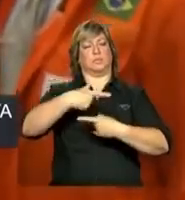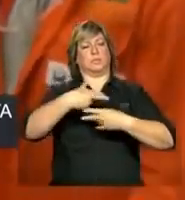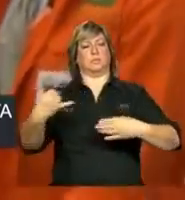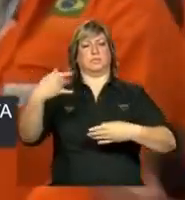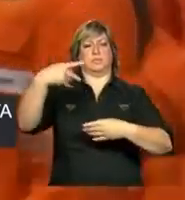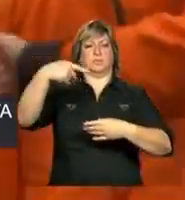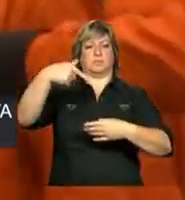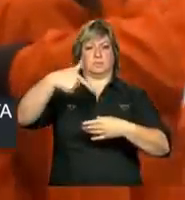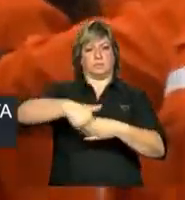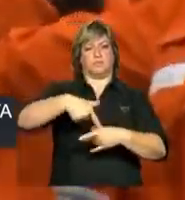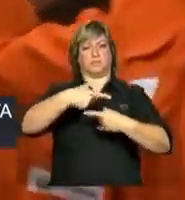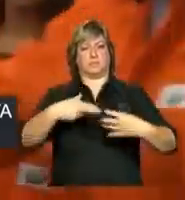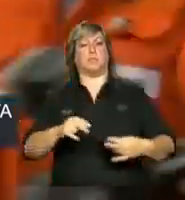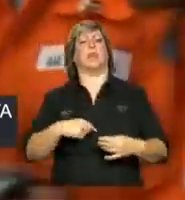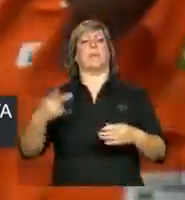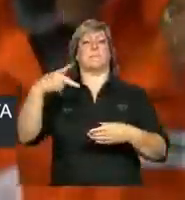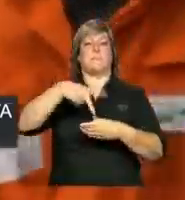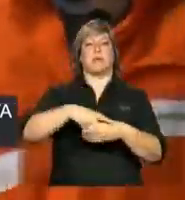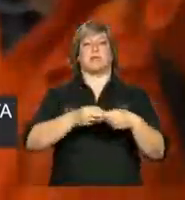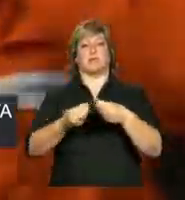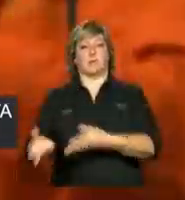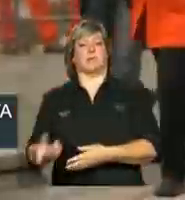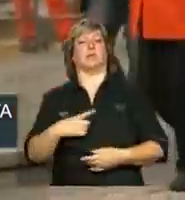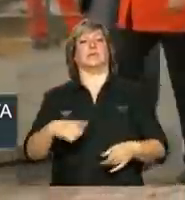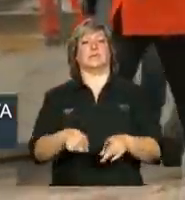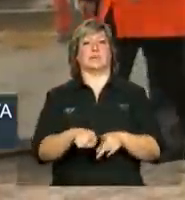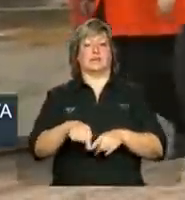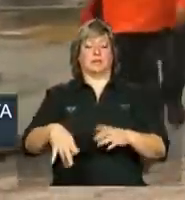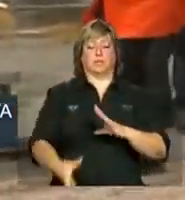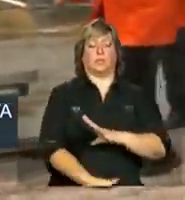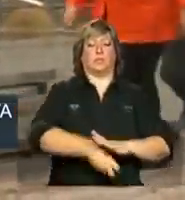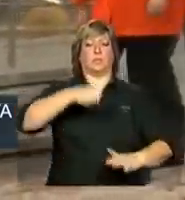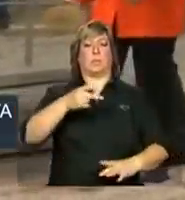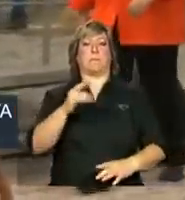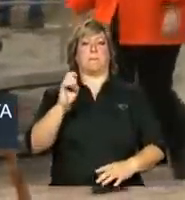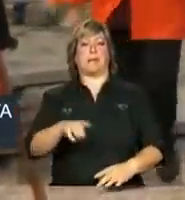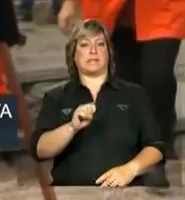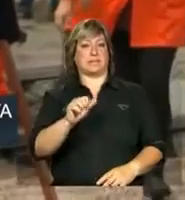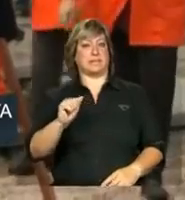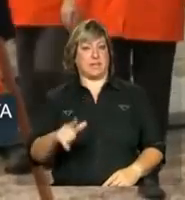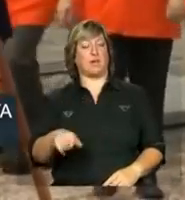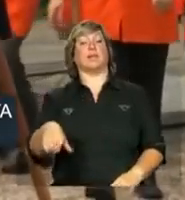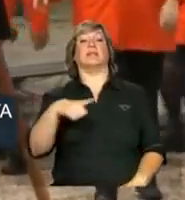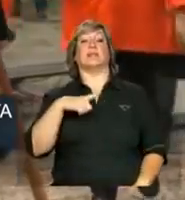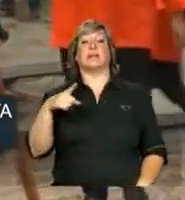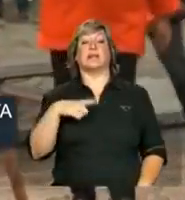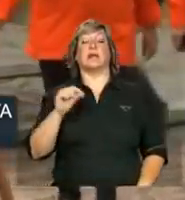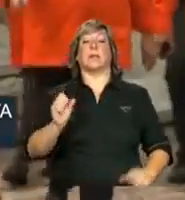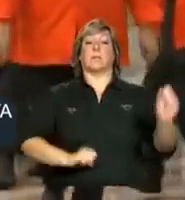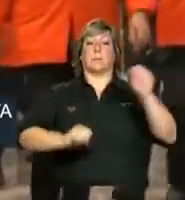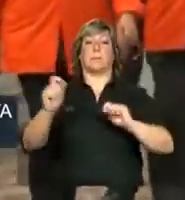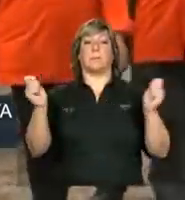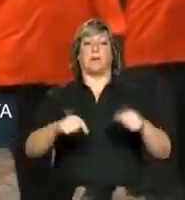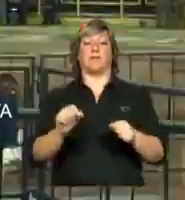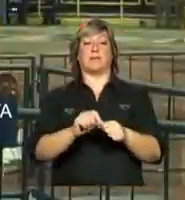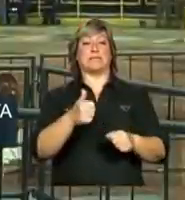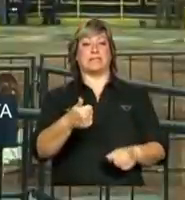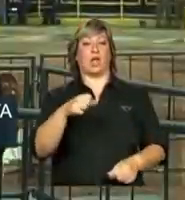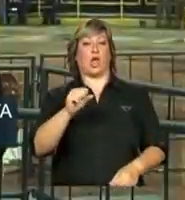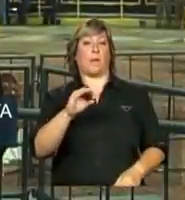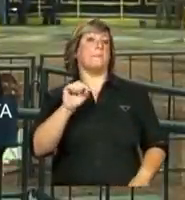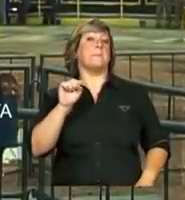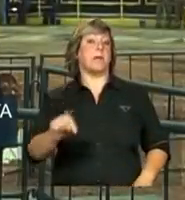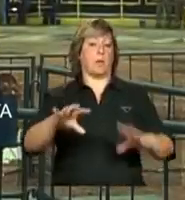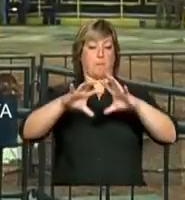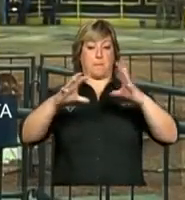Santo, vai extrair petróleo do fundo do mar na camada pré-sal. Terá capacidade de produzir 180 mil